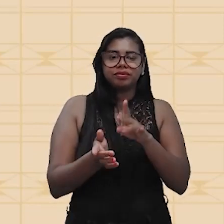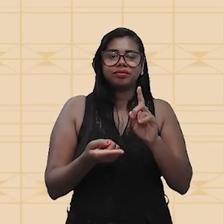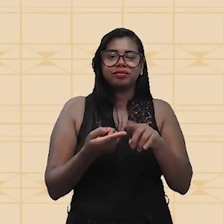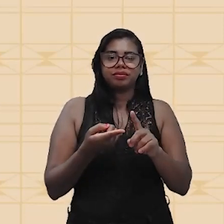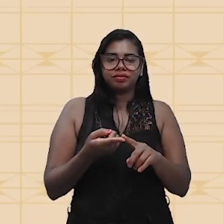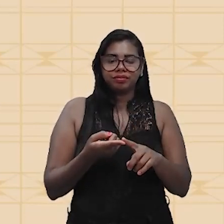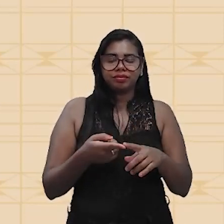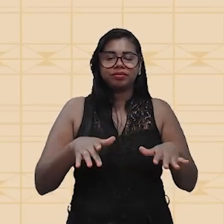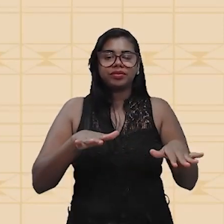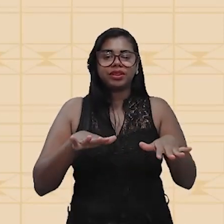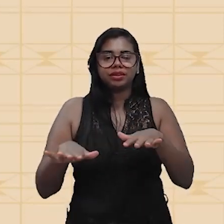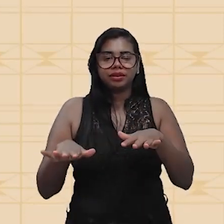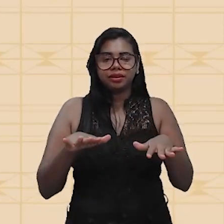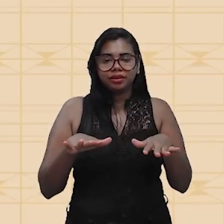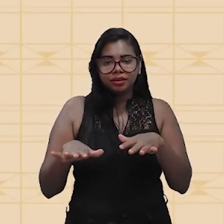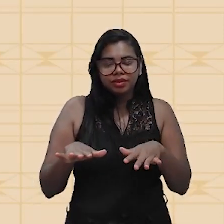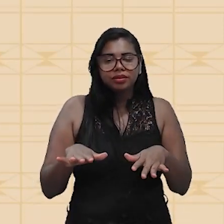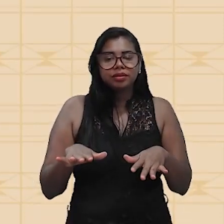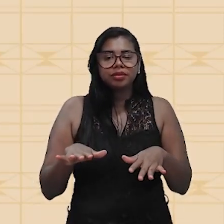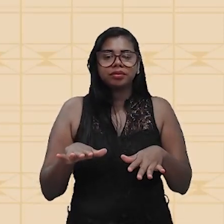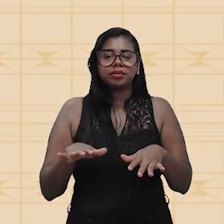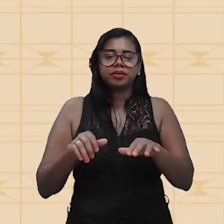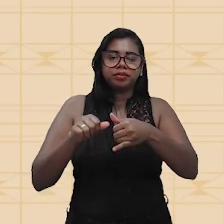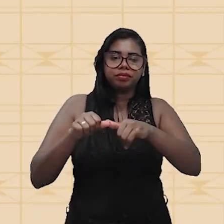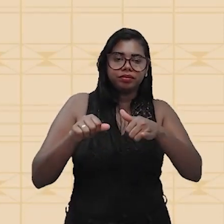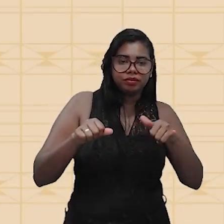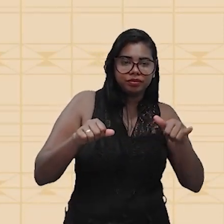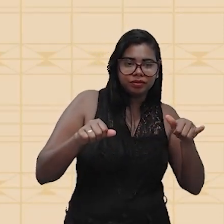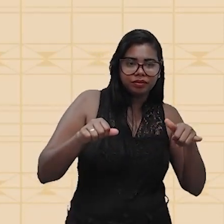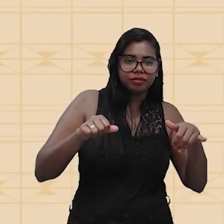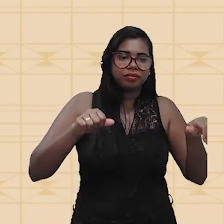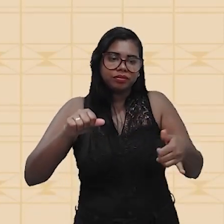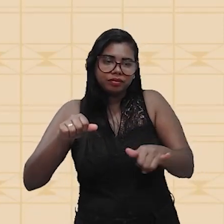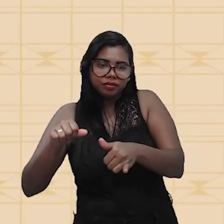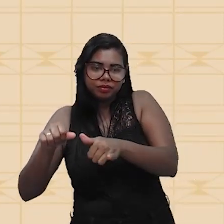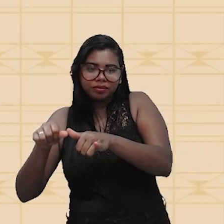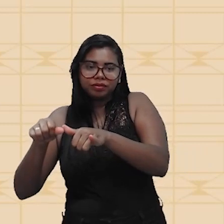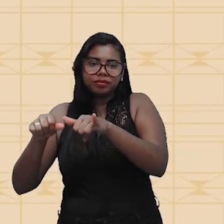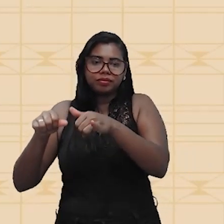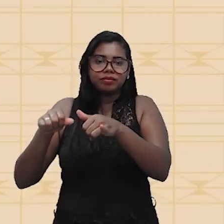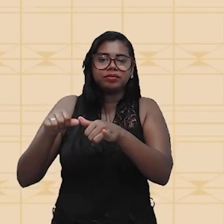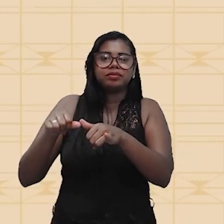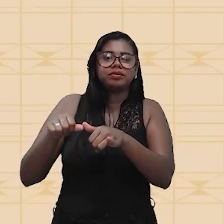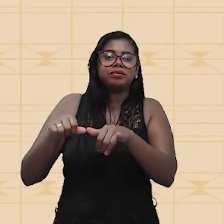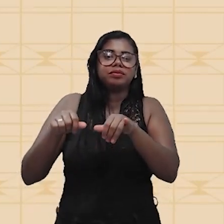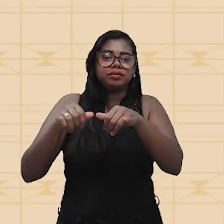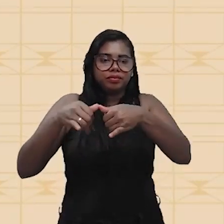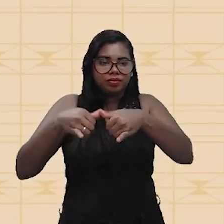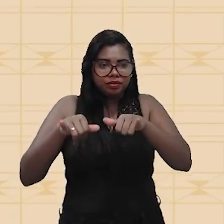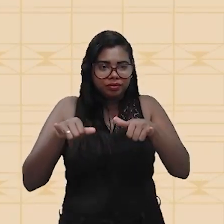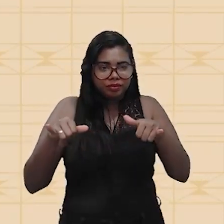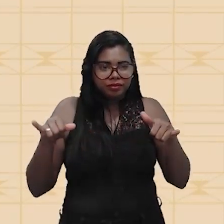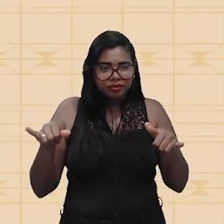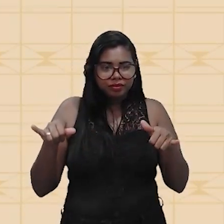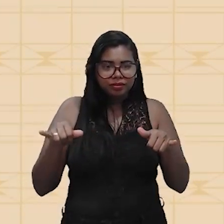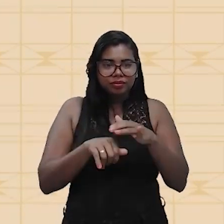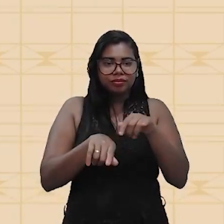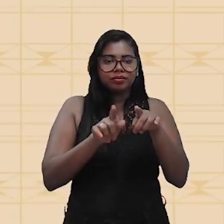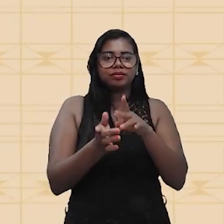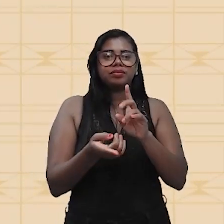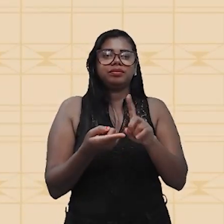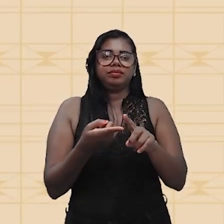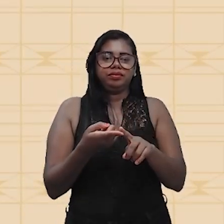se movem da esquerda para a direita, a corrente induzida, que é o nome que nós vamos chamar, ela vai da